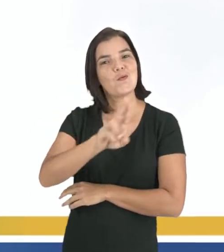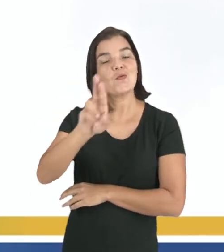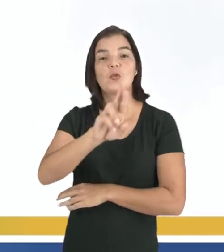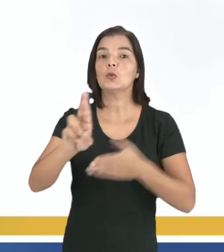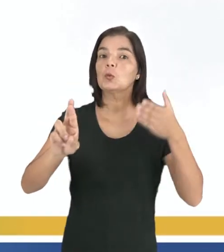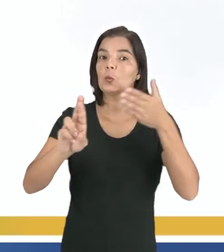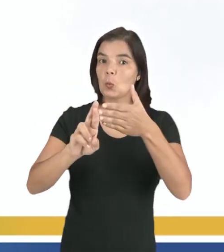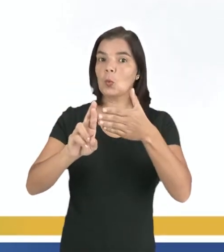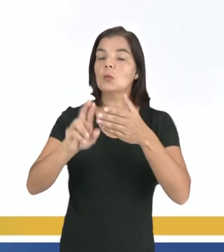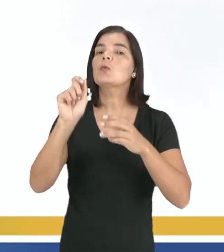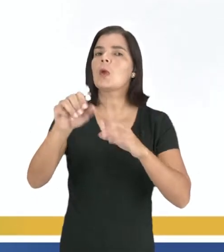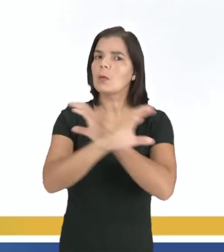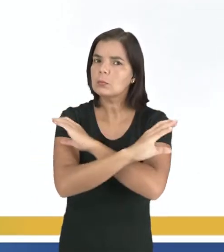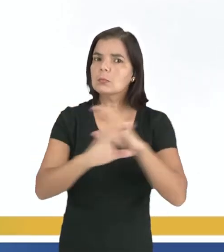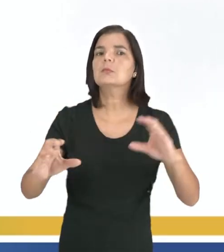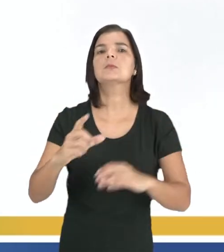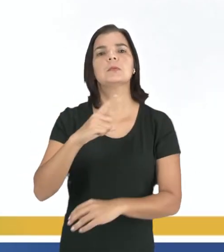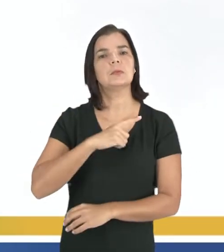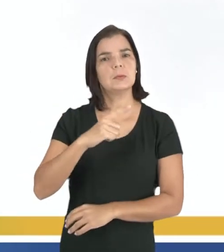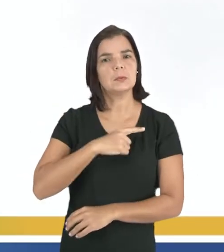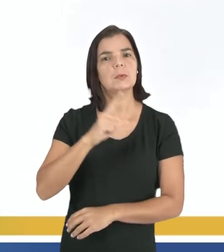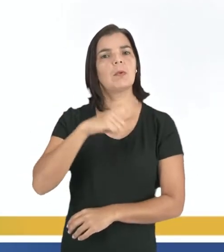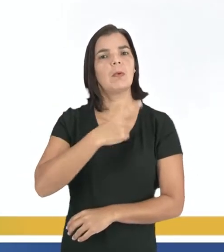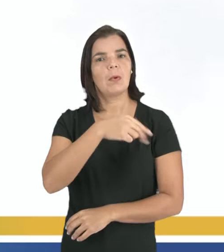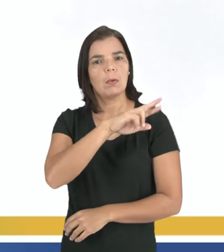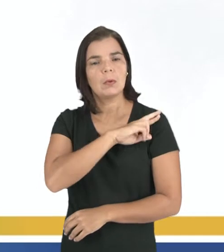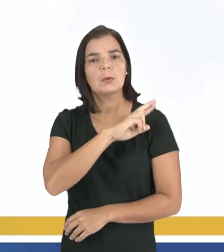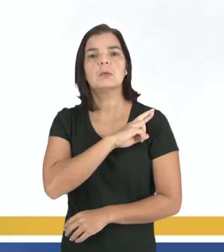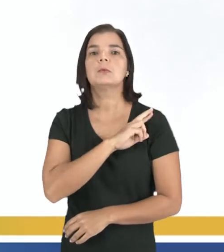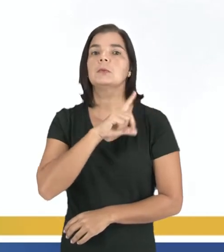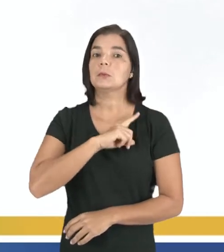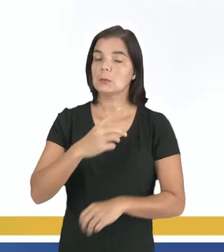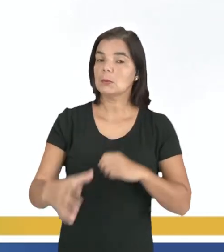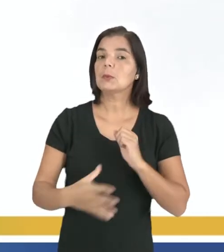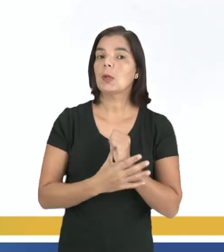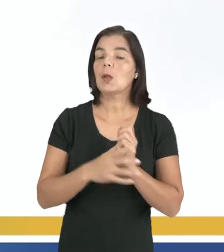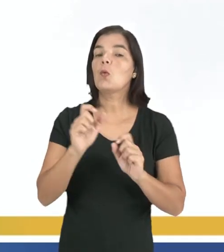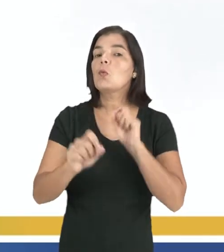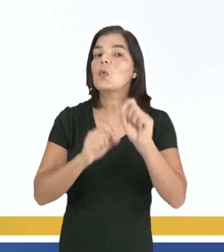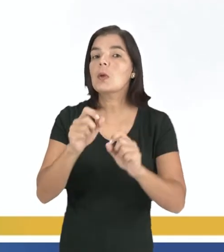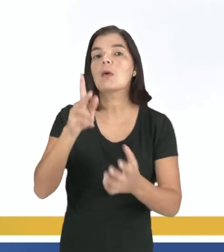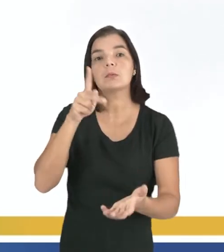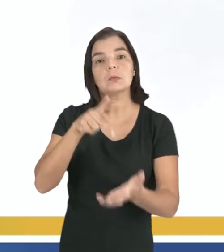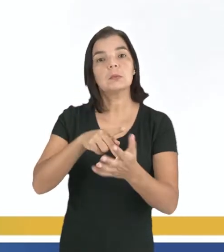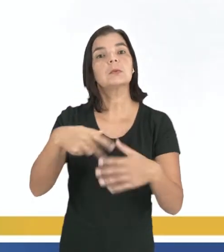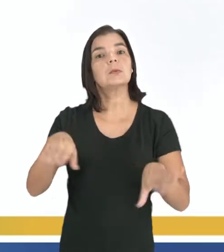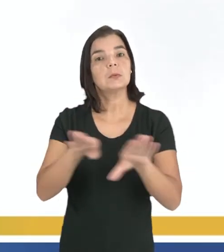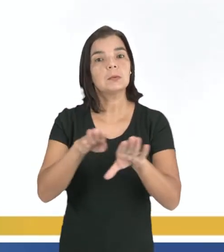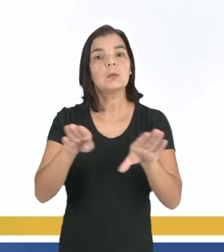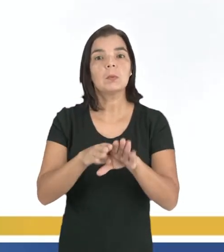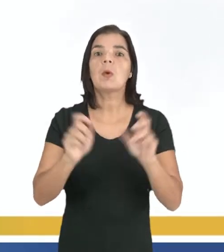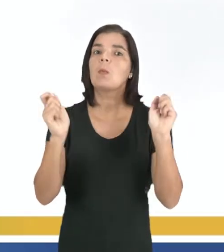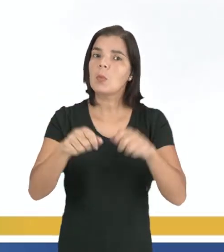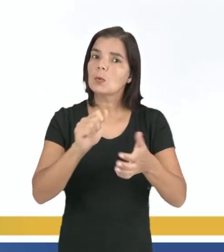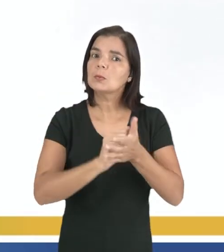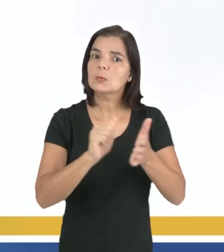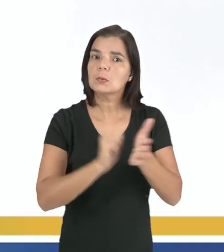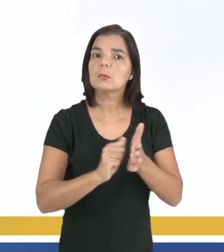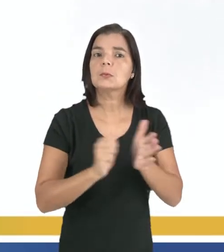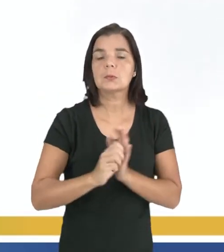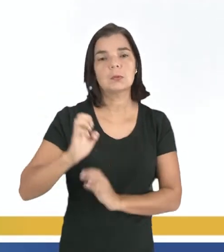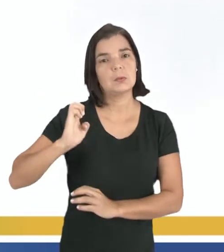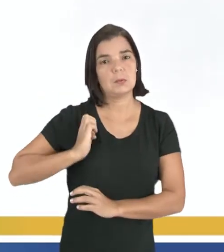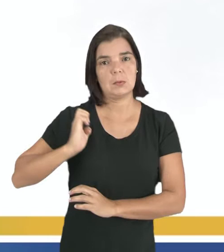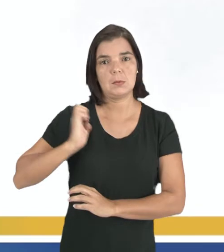confiáveis, fontes que tenham responsabilidade, que tenham compromisso com a verdade, para que eu também possa exercer essa